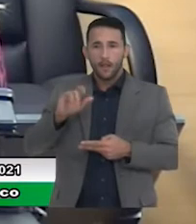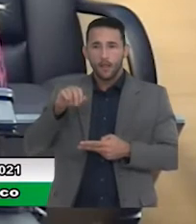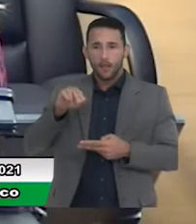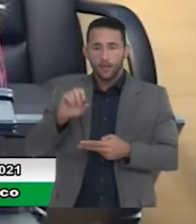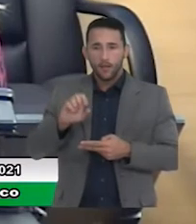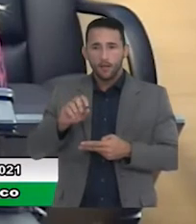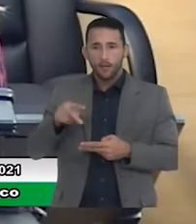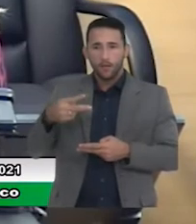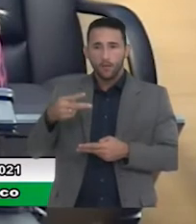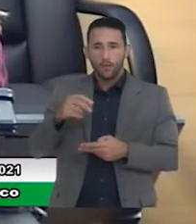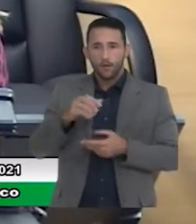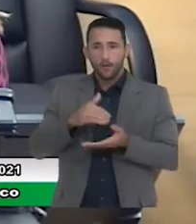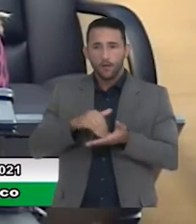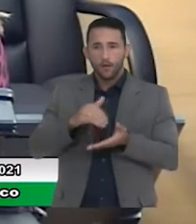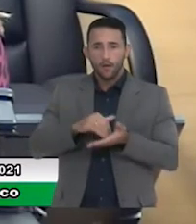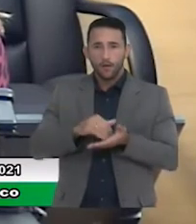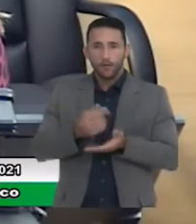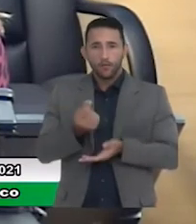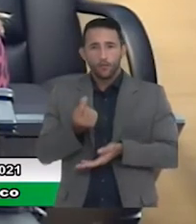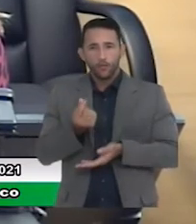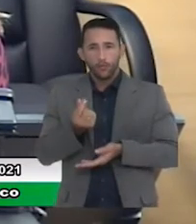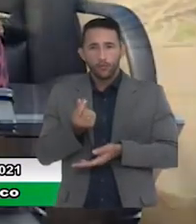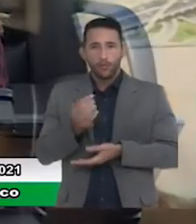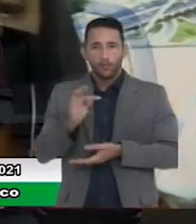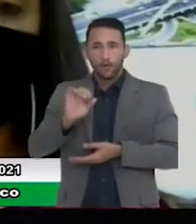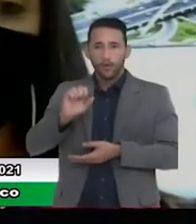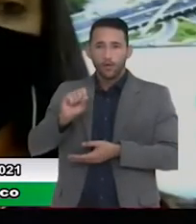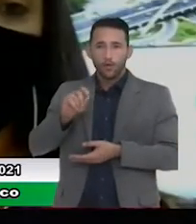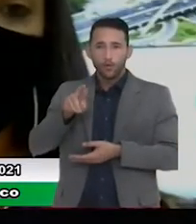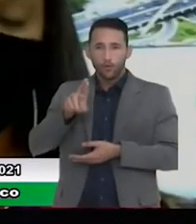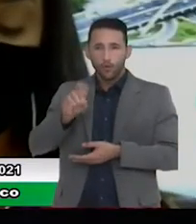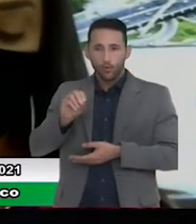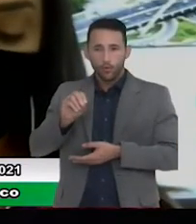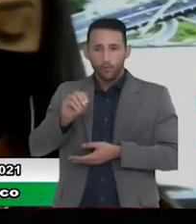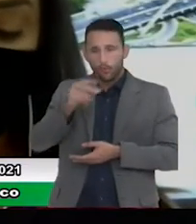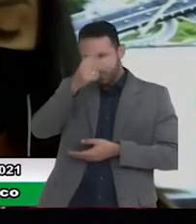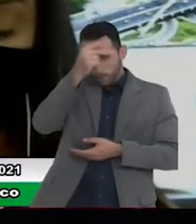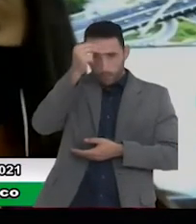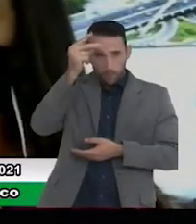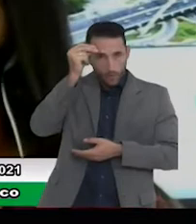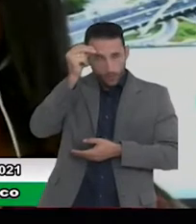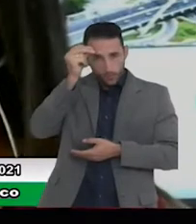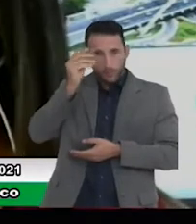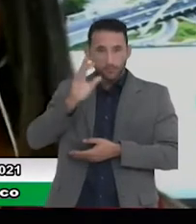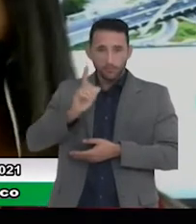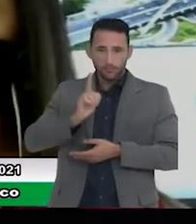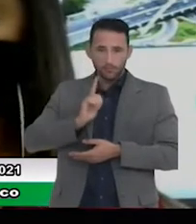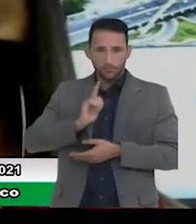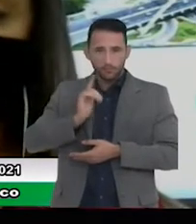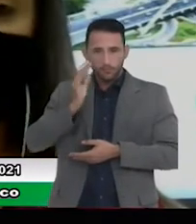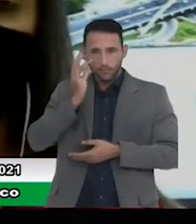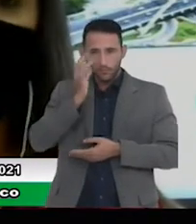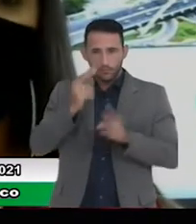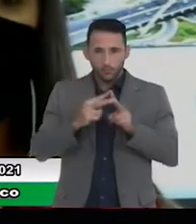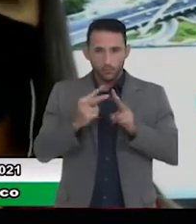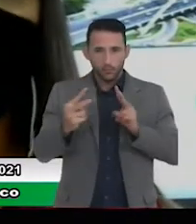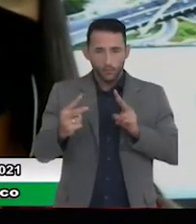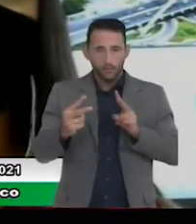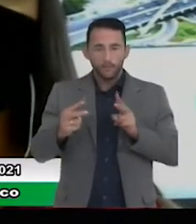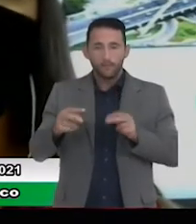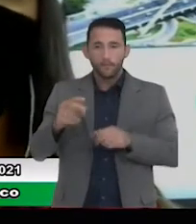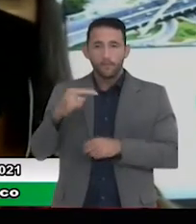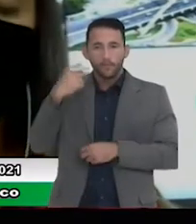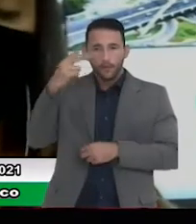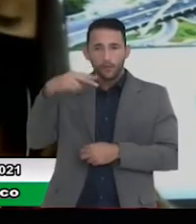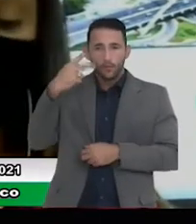subsecretária do Tesouro Municipal, que está online. e o nosso vereador Julião,